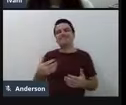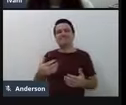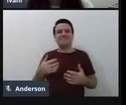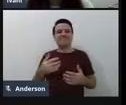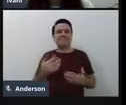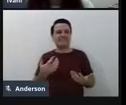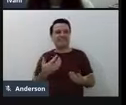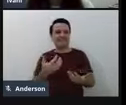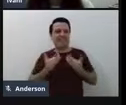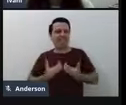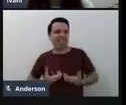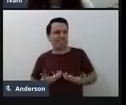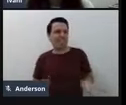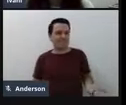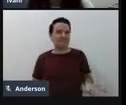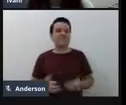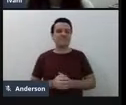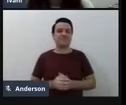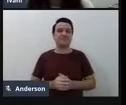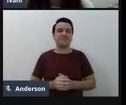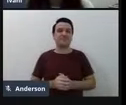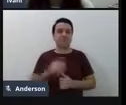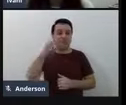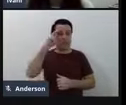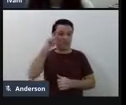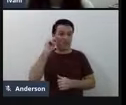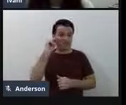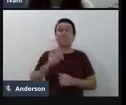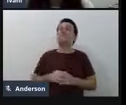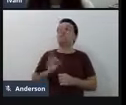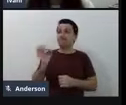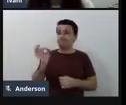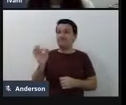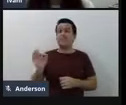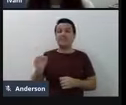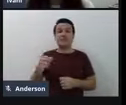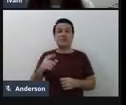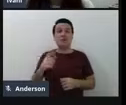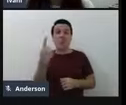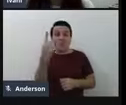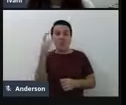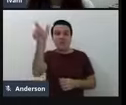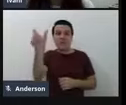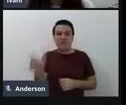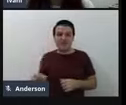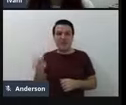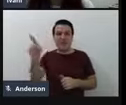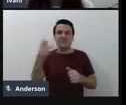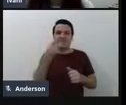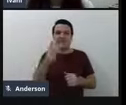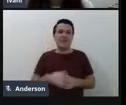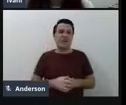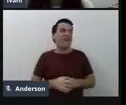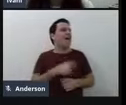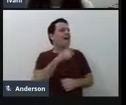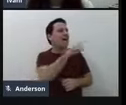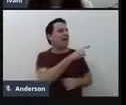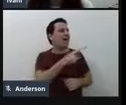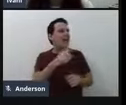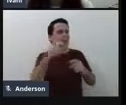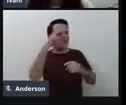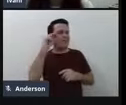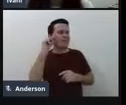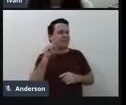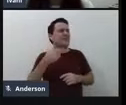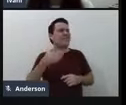Sabe que um dia eu escutei de uma pessoa que significa muito, assim, para mim, ah, Ivani vai salvar o mundo com a mochila de tecnologia assistiva